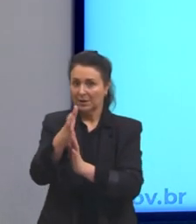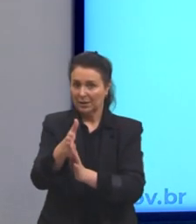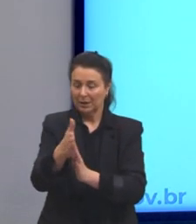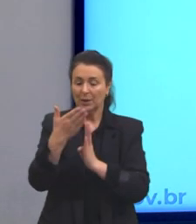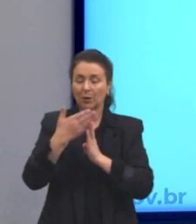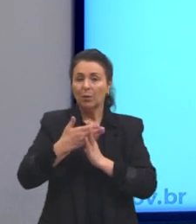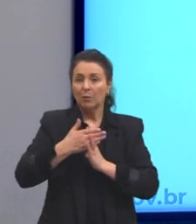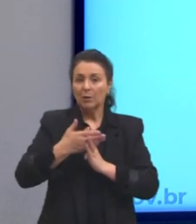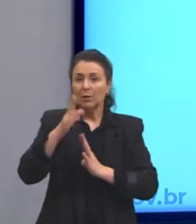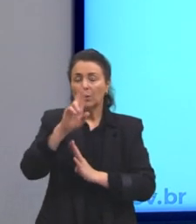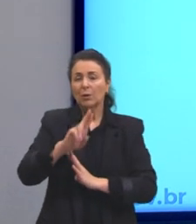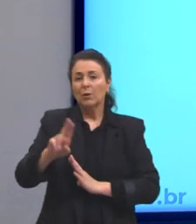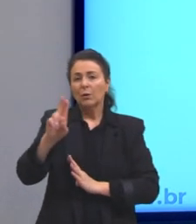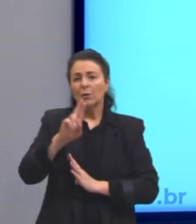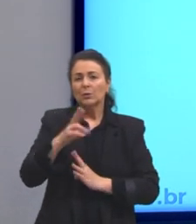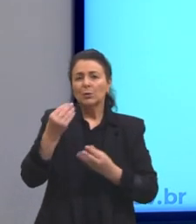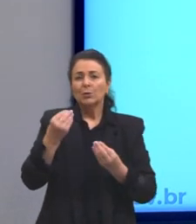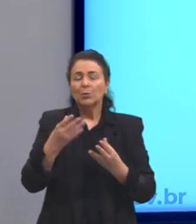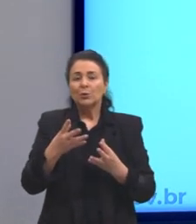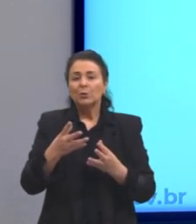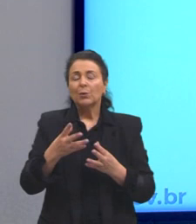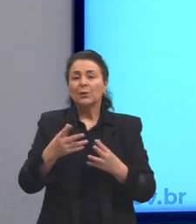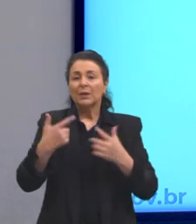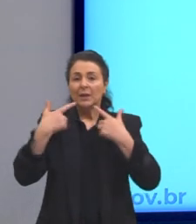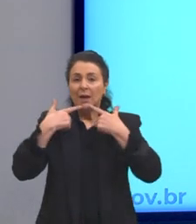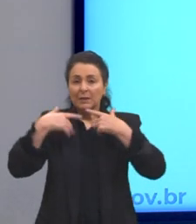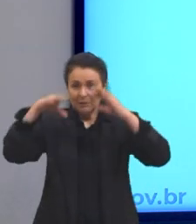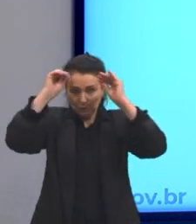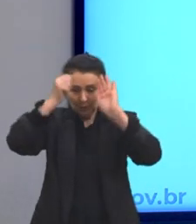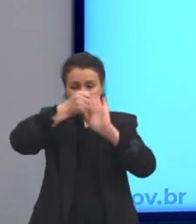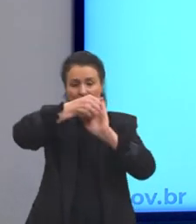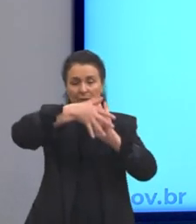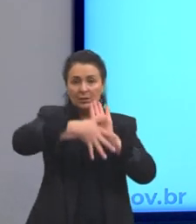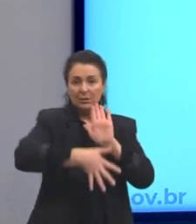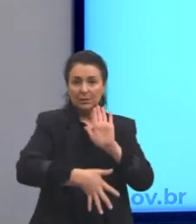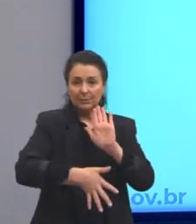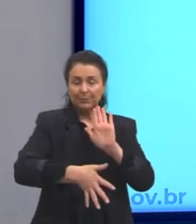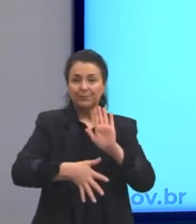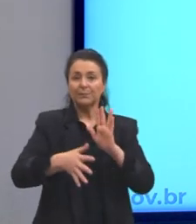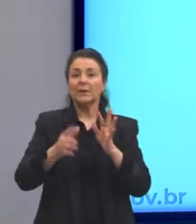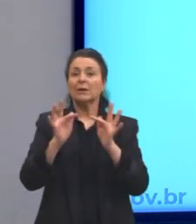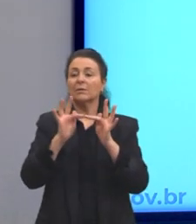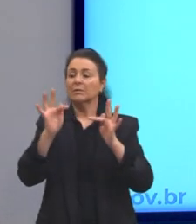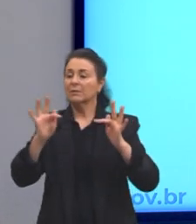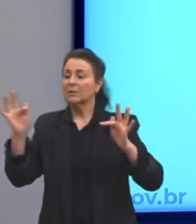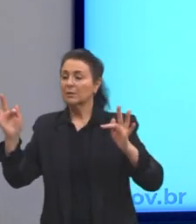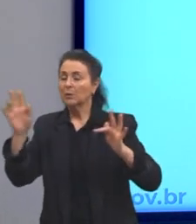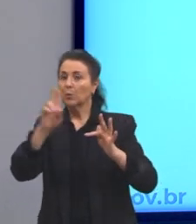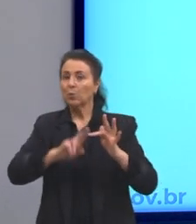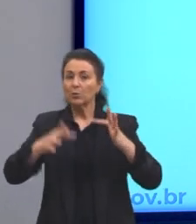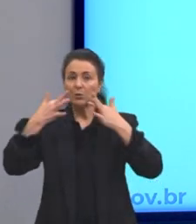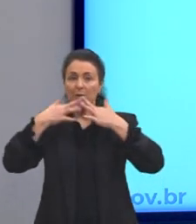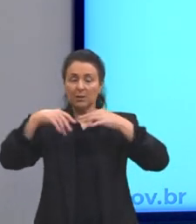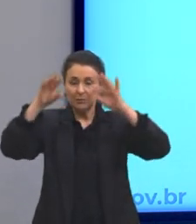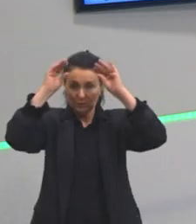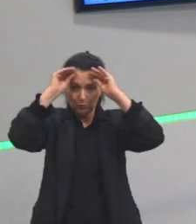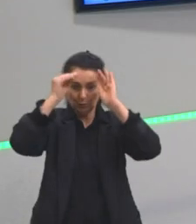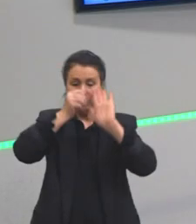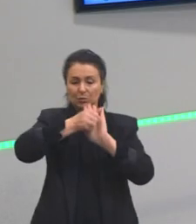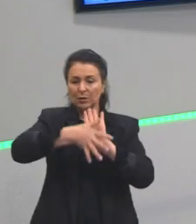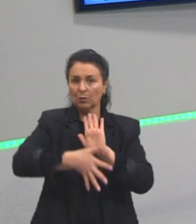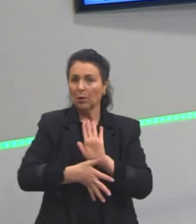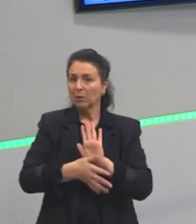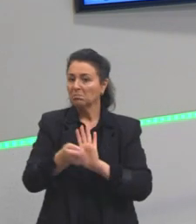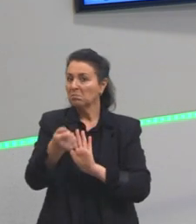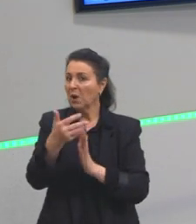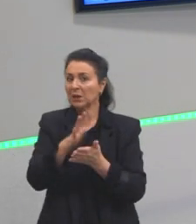barroco, uso frequente de figuras de linguagem. No arcadismo, uso de figuras de linguagem quase ausente. Para vocês